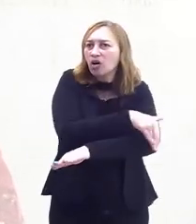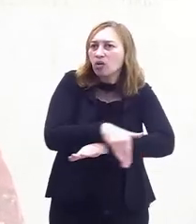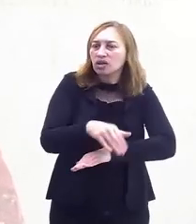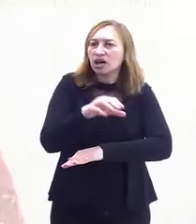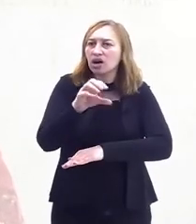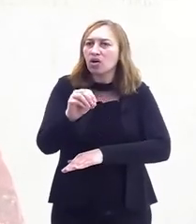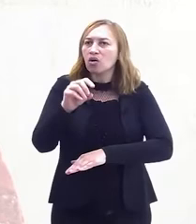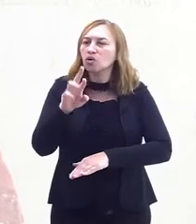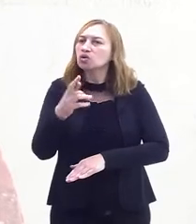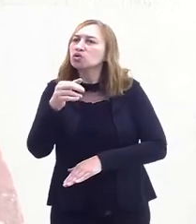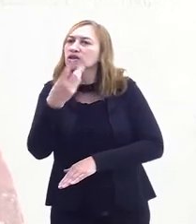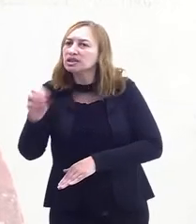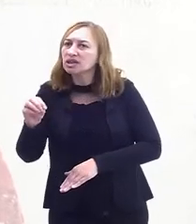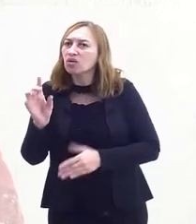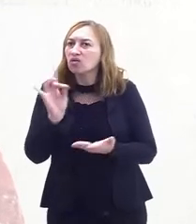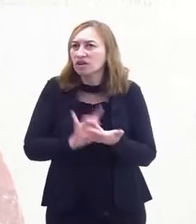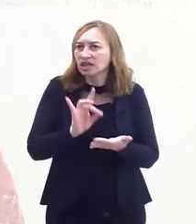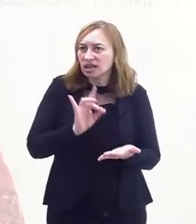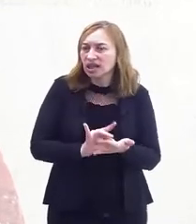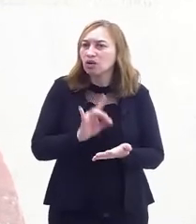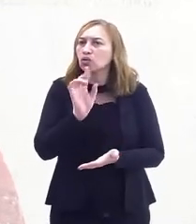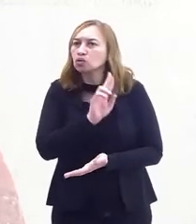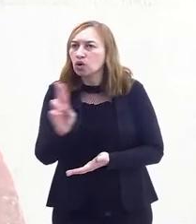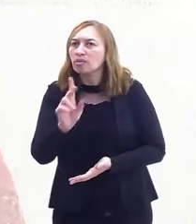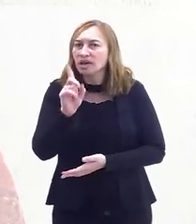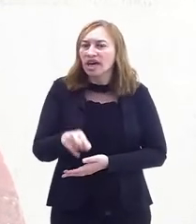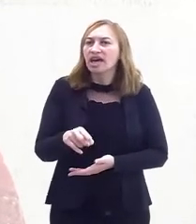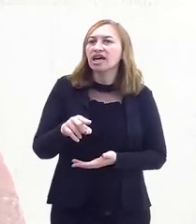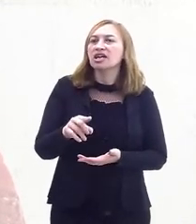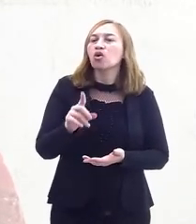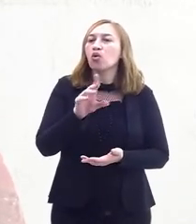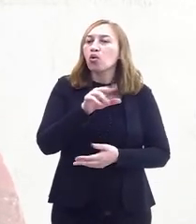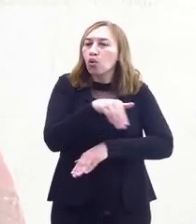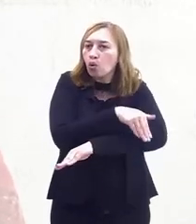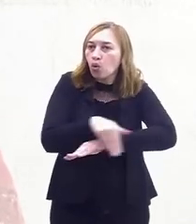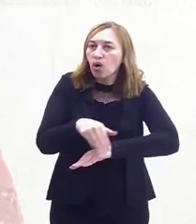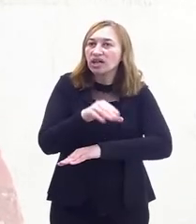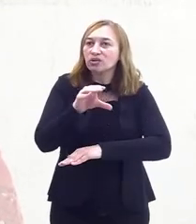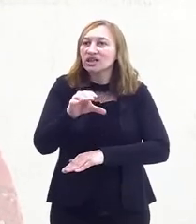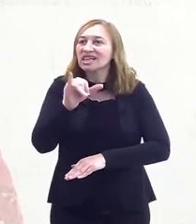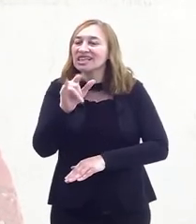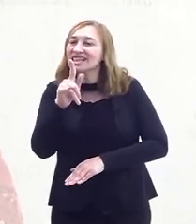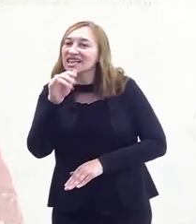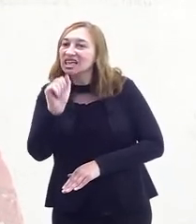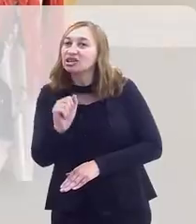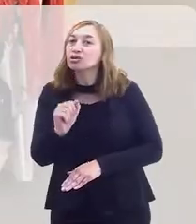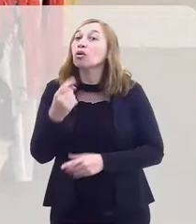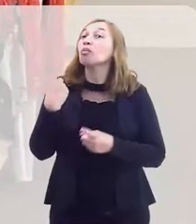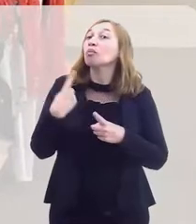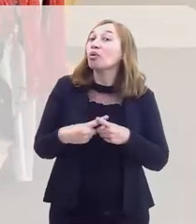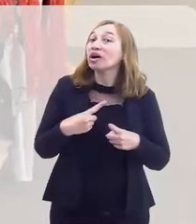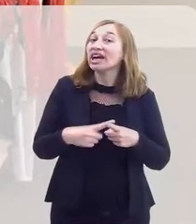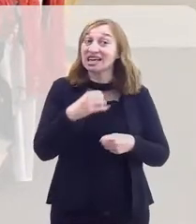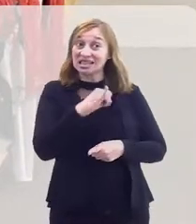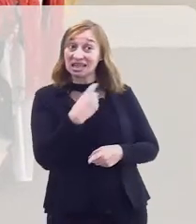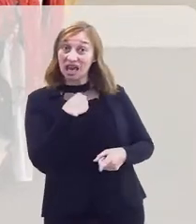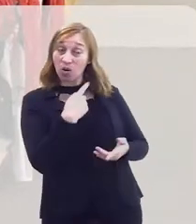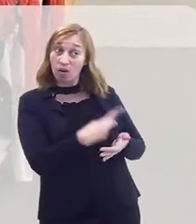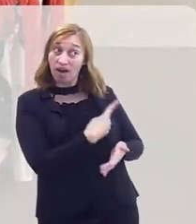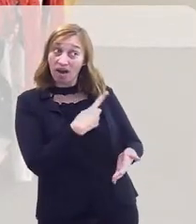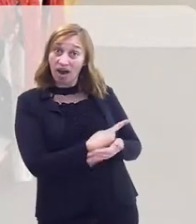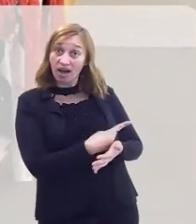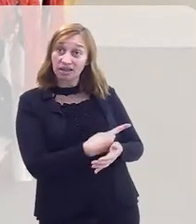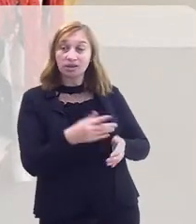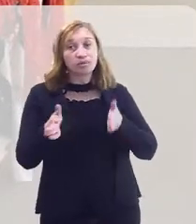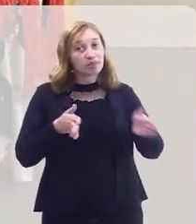Constituição, o verdadeiro nome dela é Rua dos Ciganos. Porque, se eu estiver errada, não é